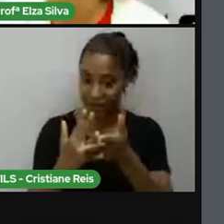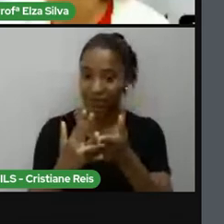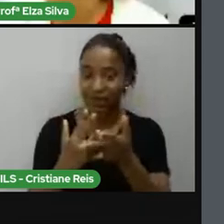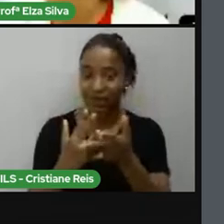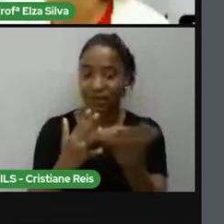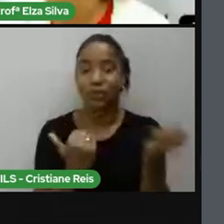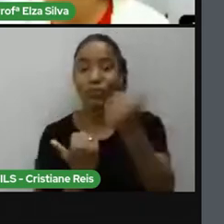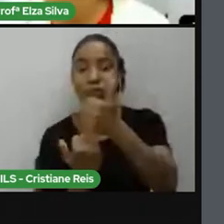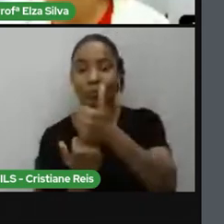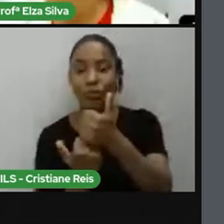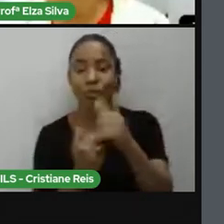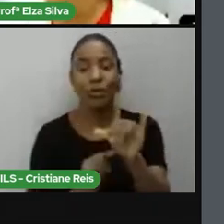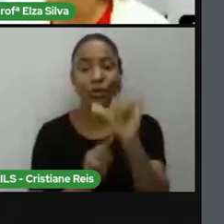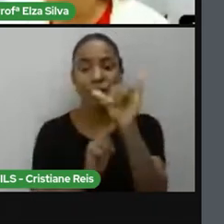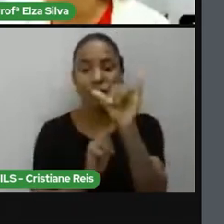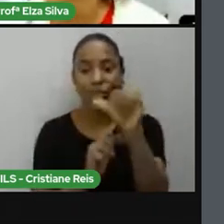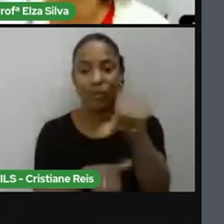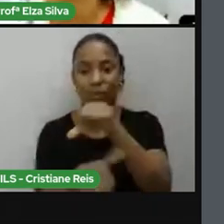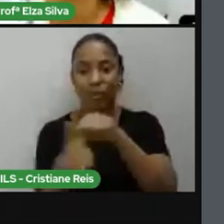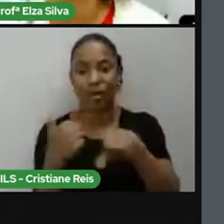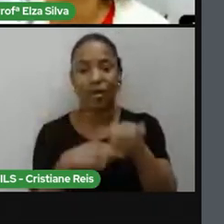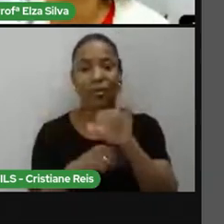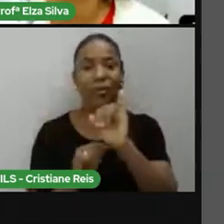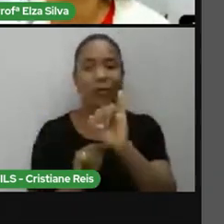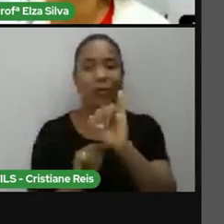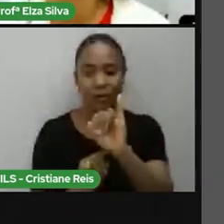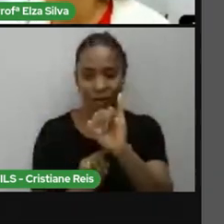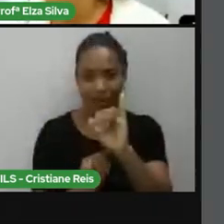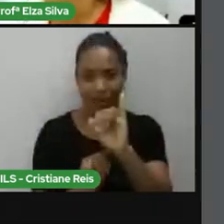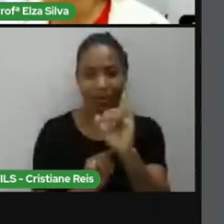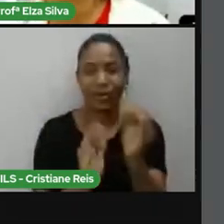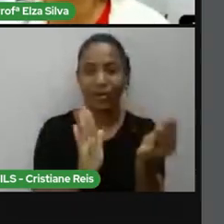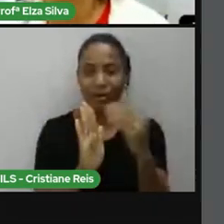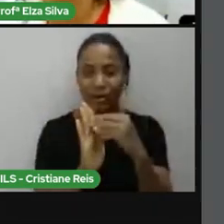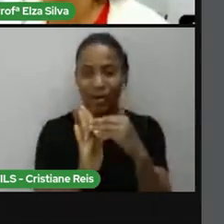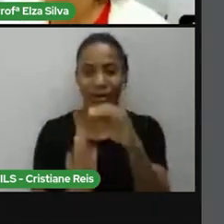substituir o y por i e acrescentar é de